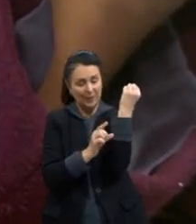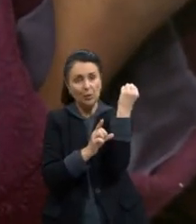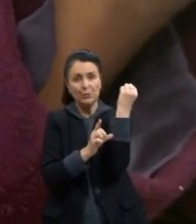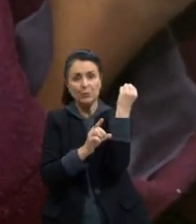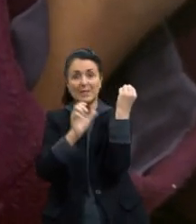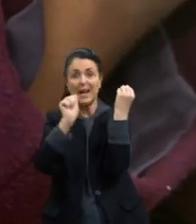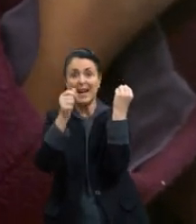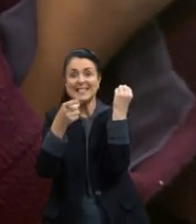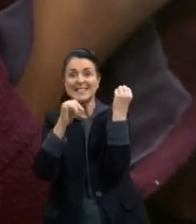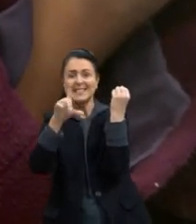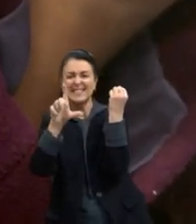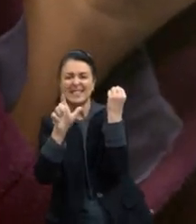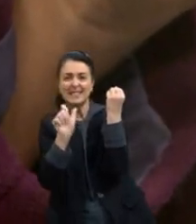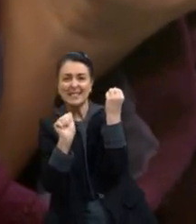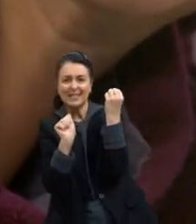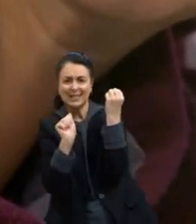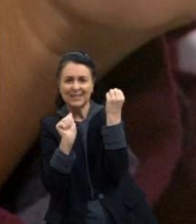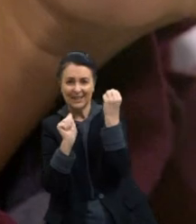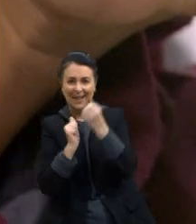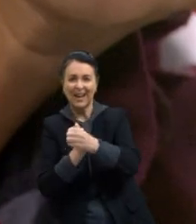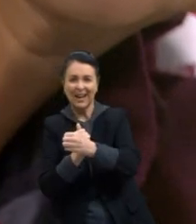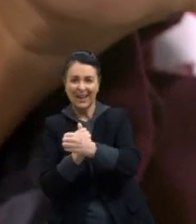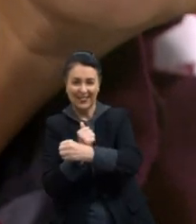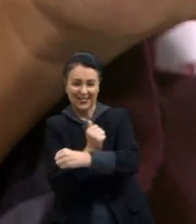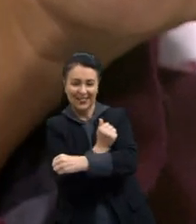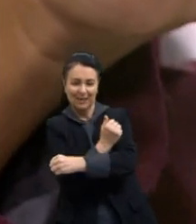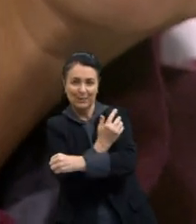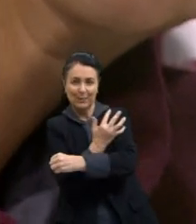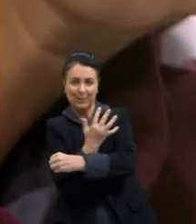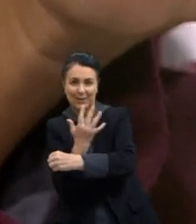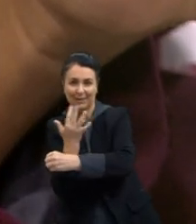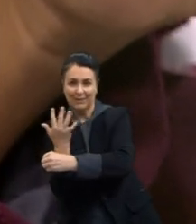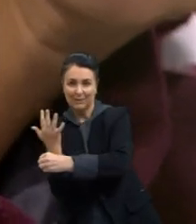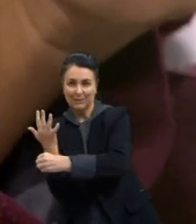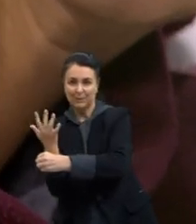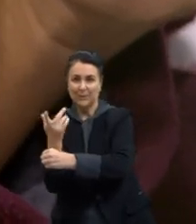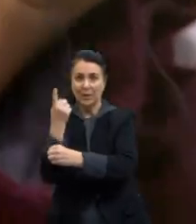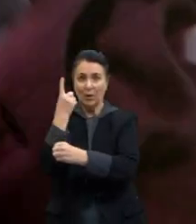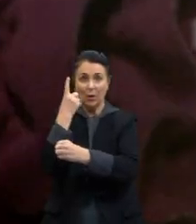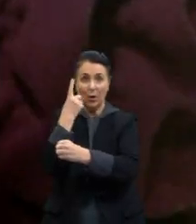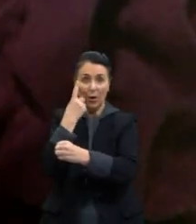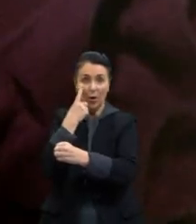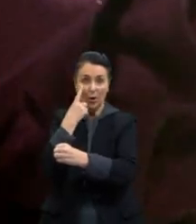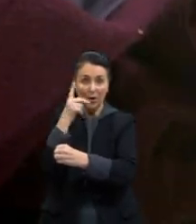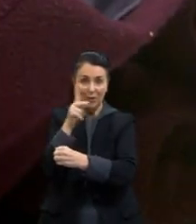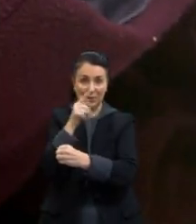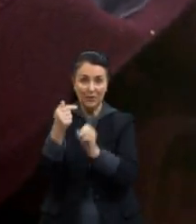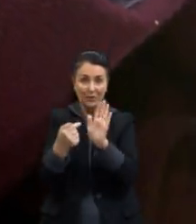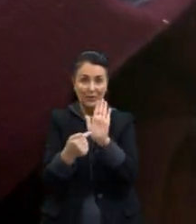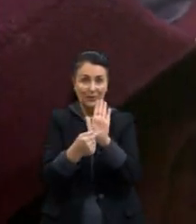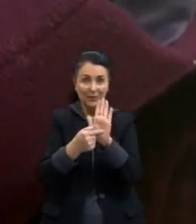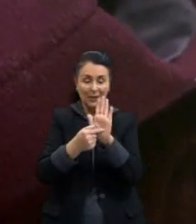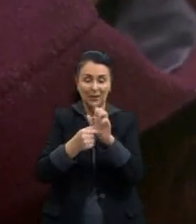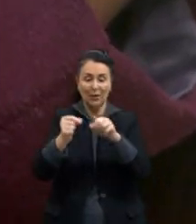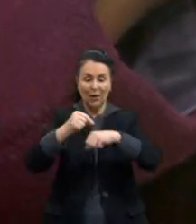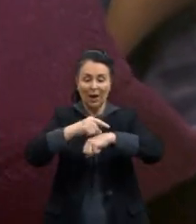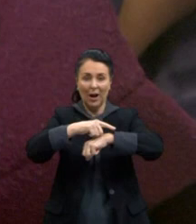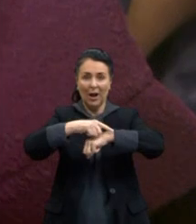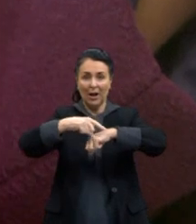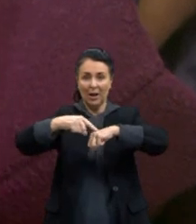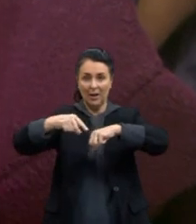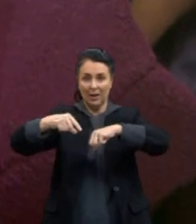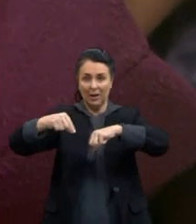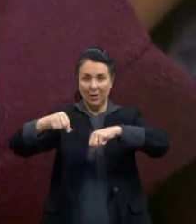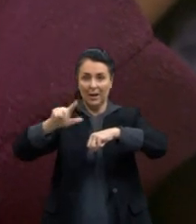planta. Então, aqui, nessa parte que está saindo, a folha se